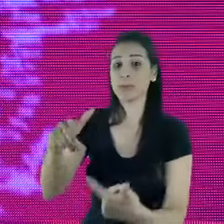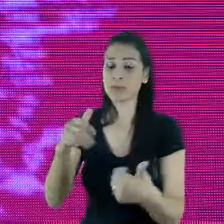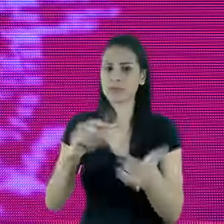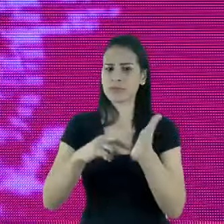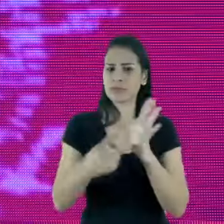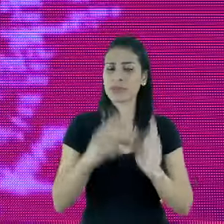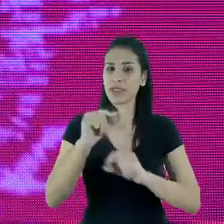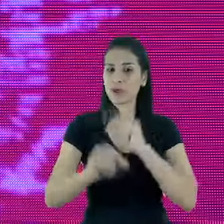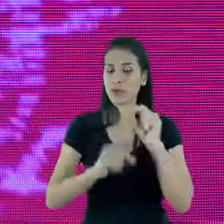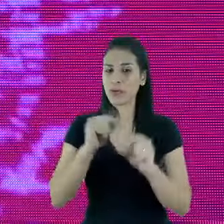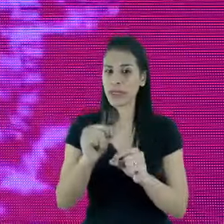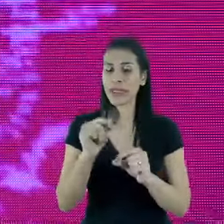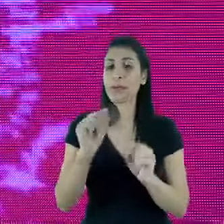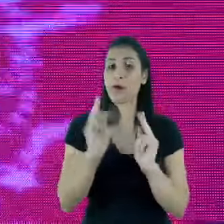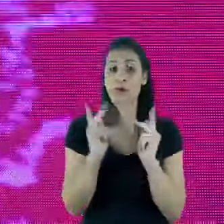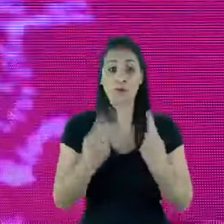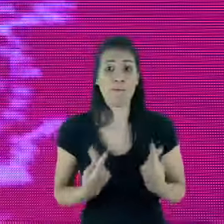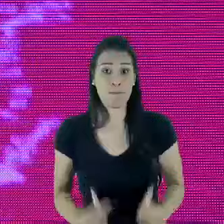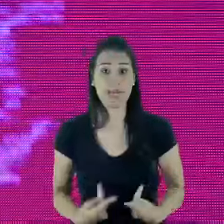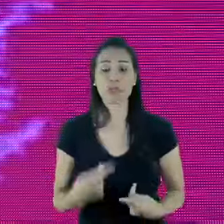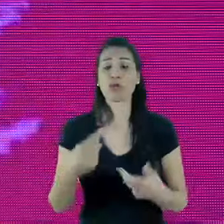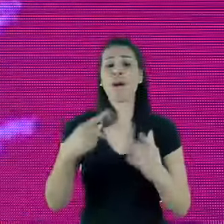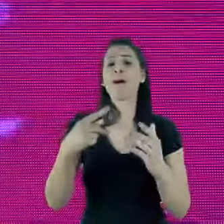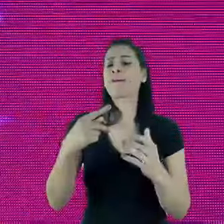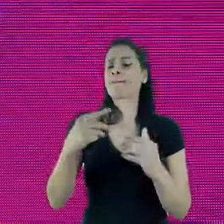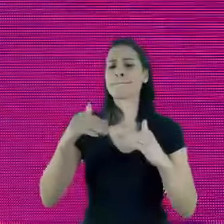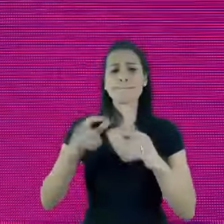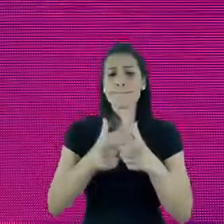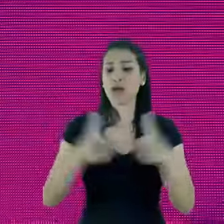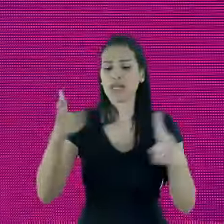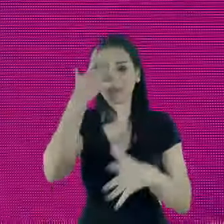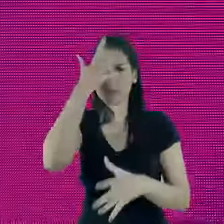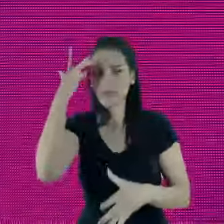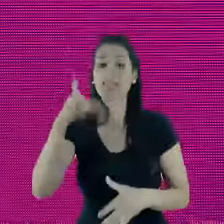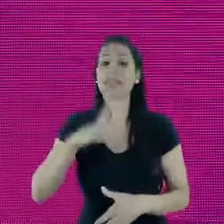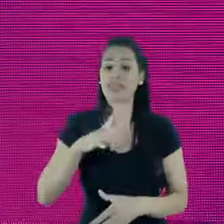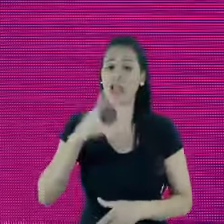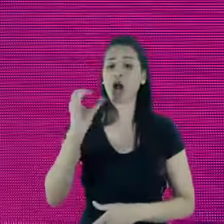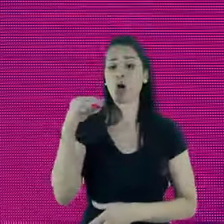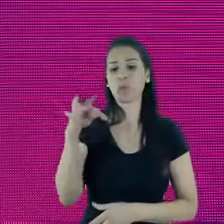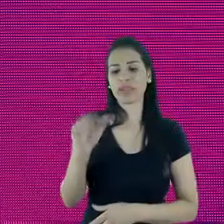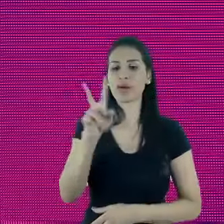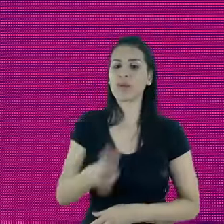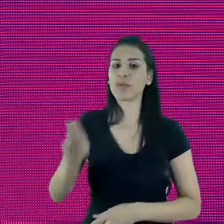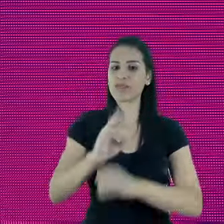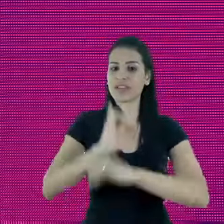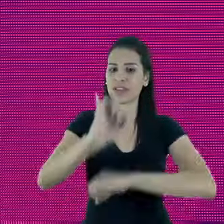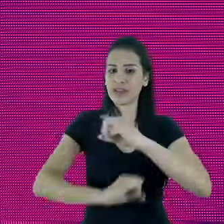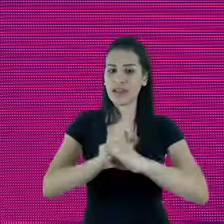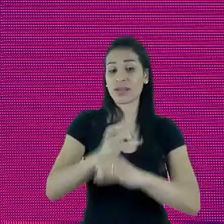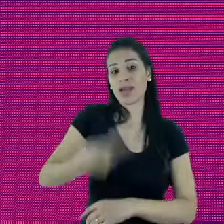membros da nossa espécie tem uma conta em algum desses meios em exato momento. No Brasil, há aproximadamente